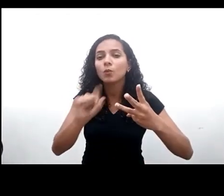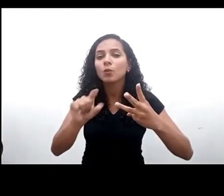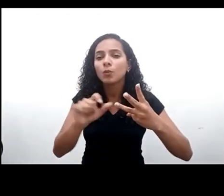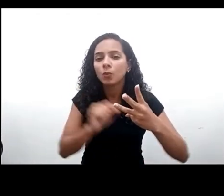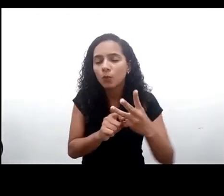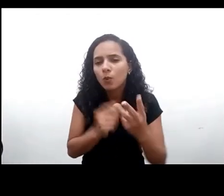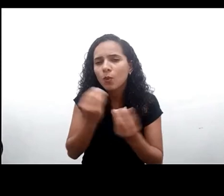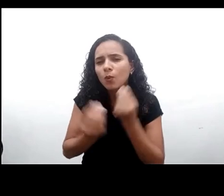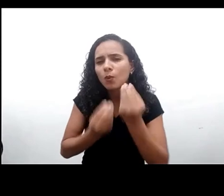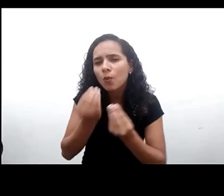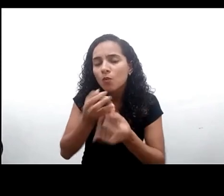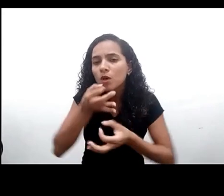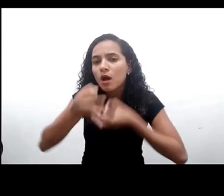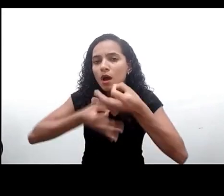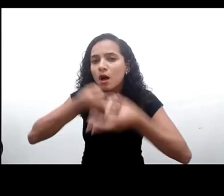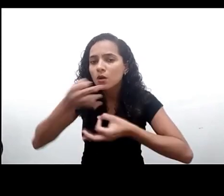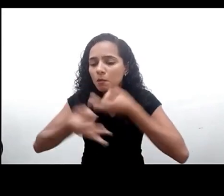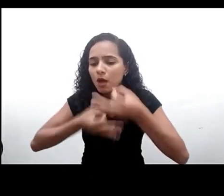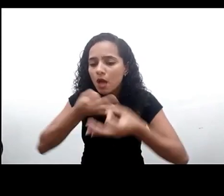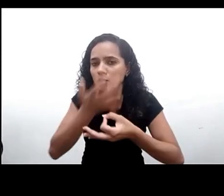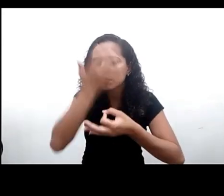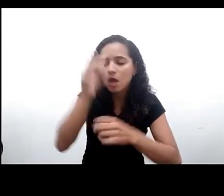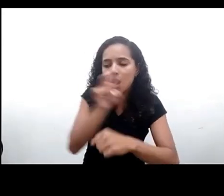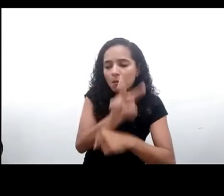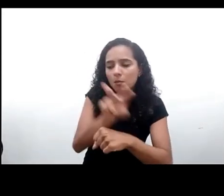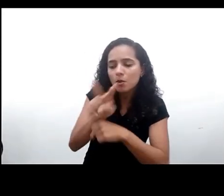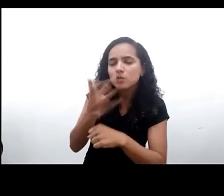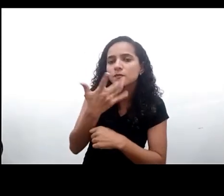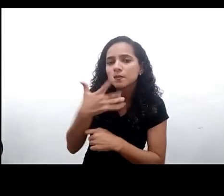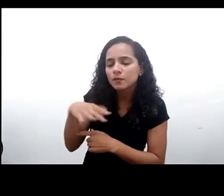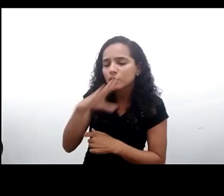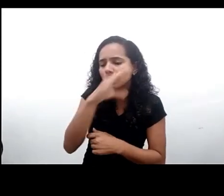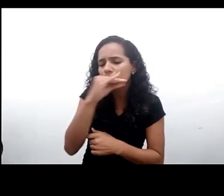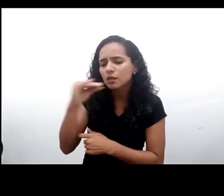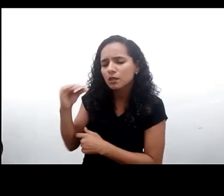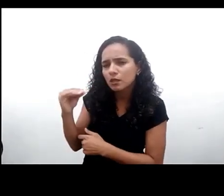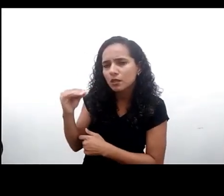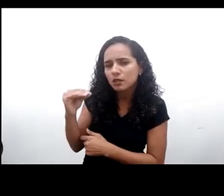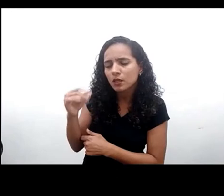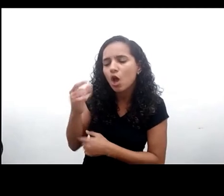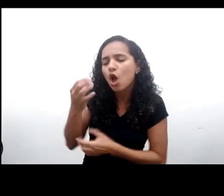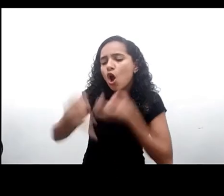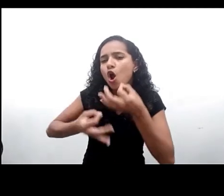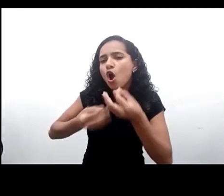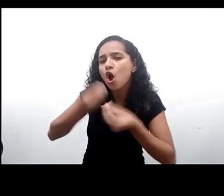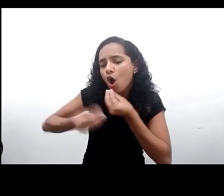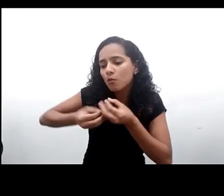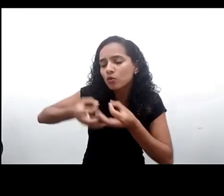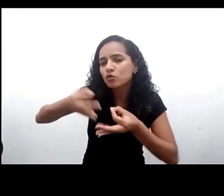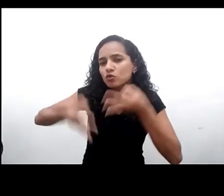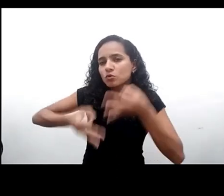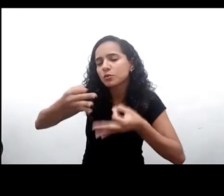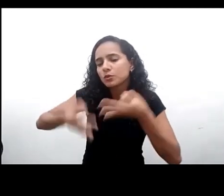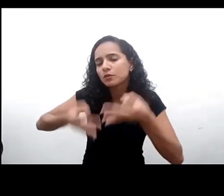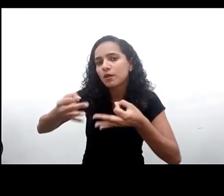os argumentos de proteção para crianças e adolescentes costumam justificar fatos que restringem a